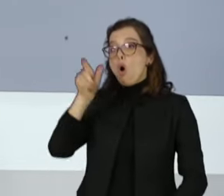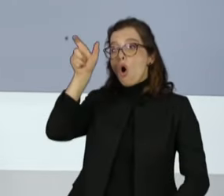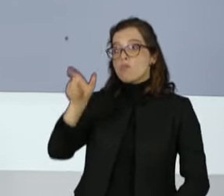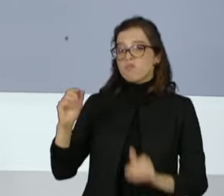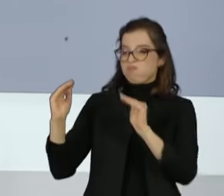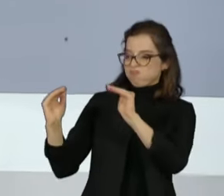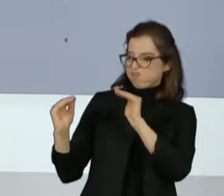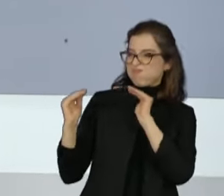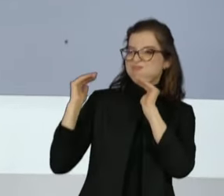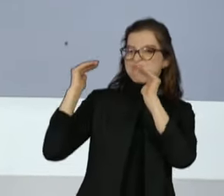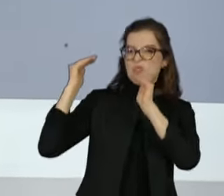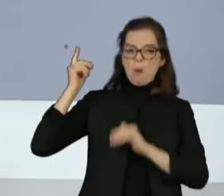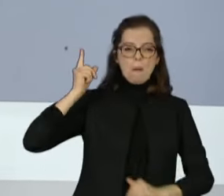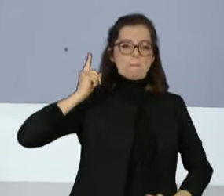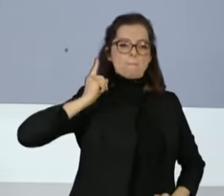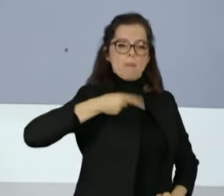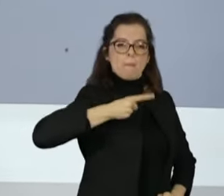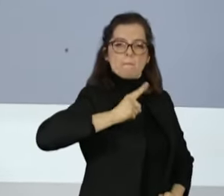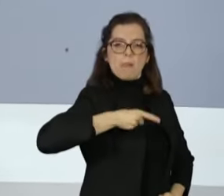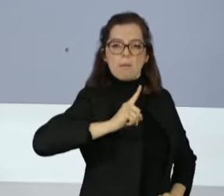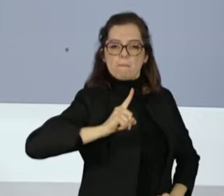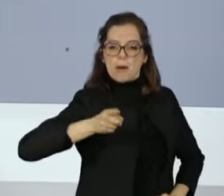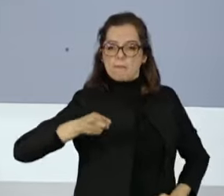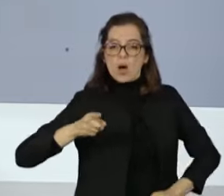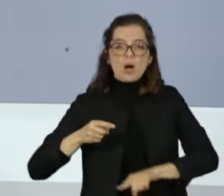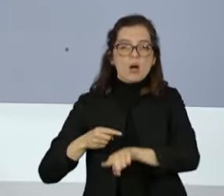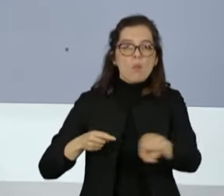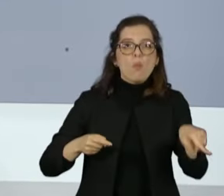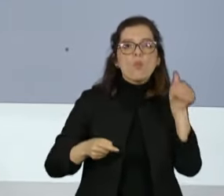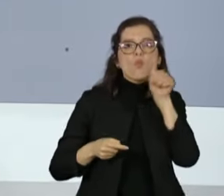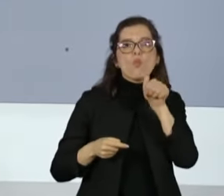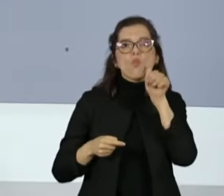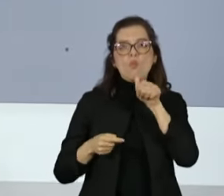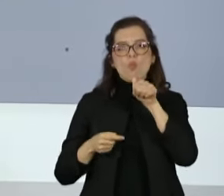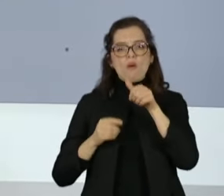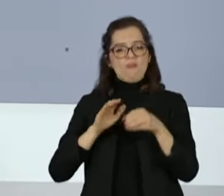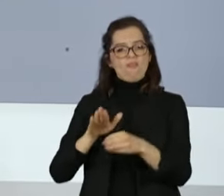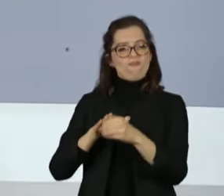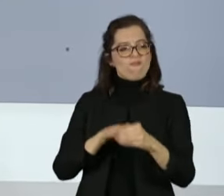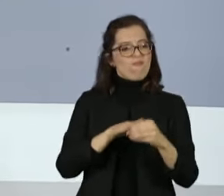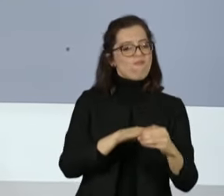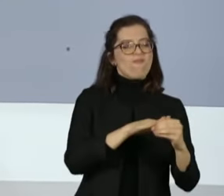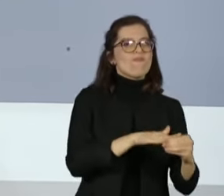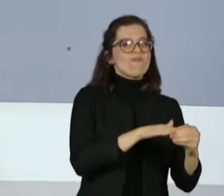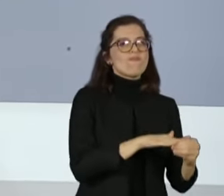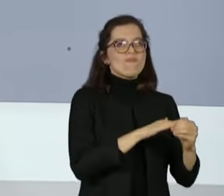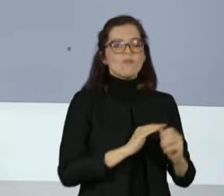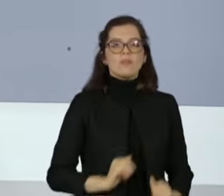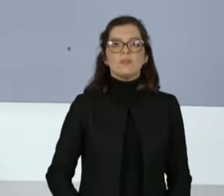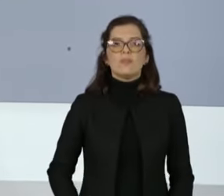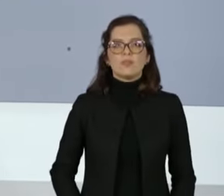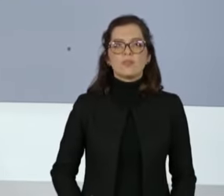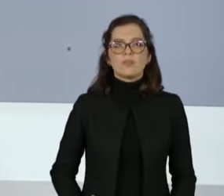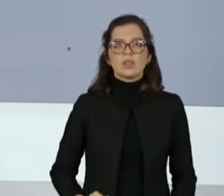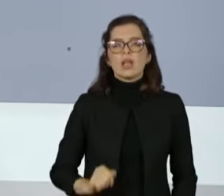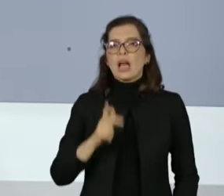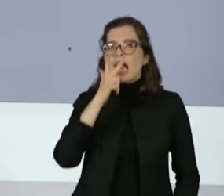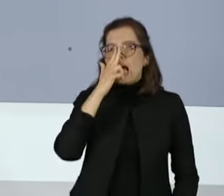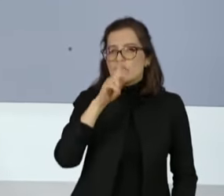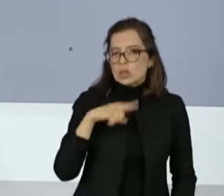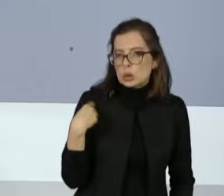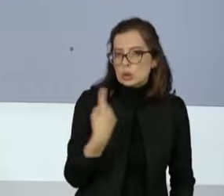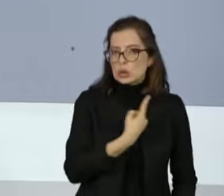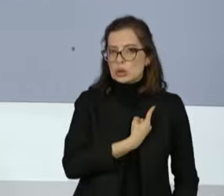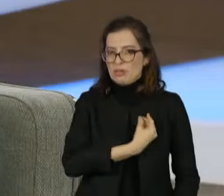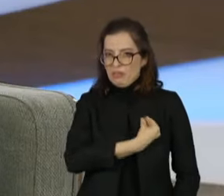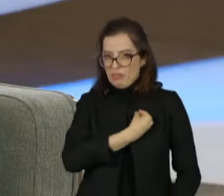machos e brancos, donos do capital. Minha pergunta é, a senhora acredita que a gente vive em uma sociedade regida pelo